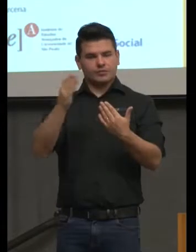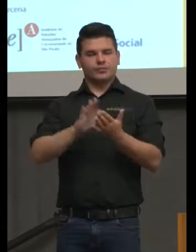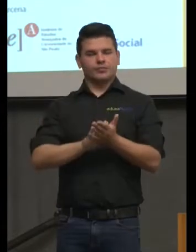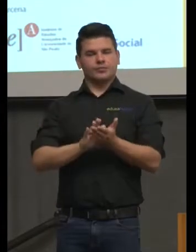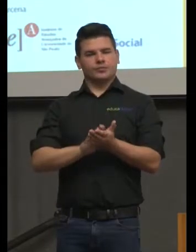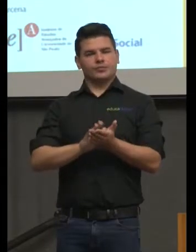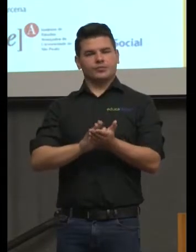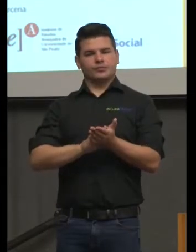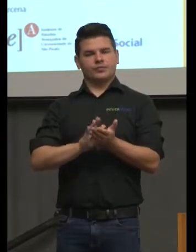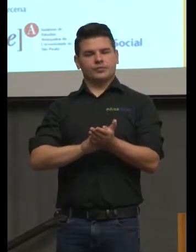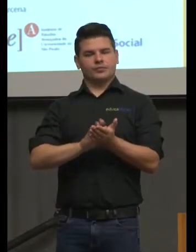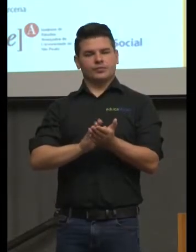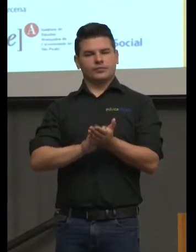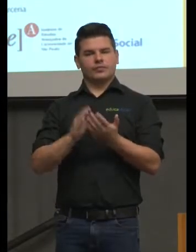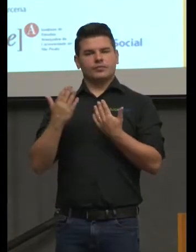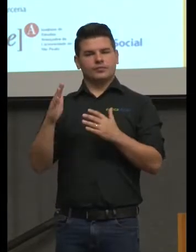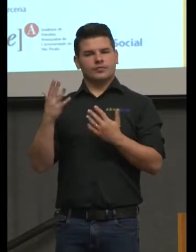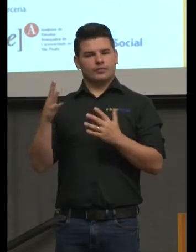Aplausos